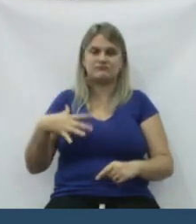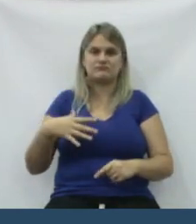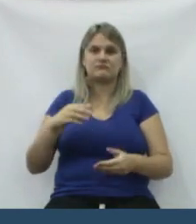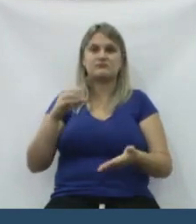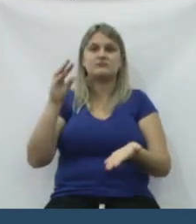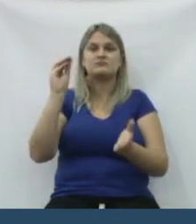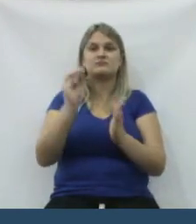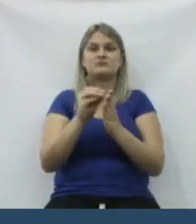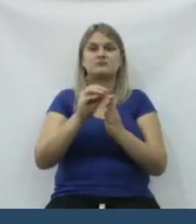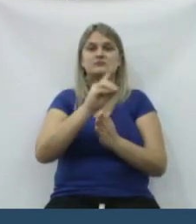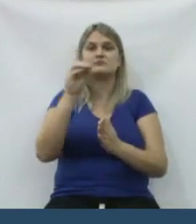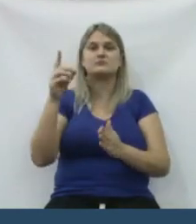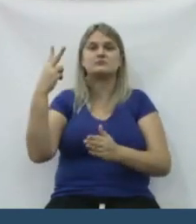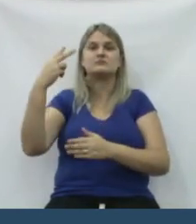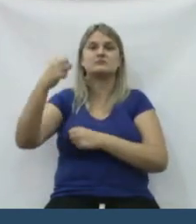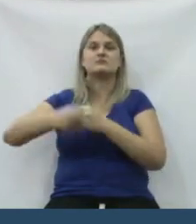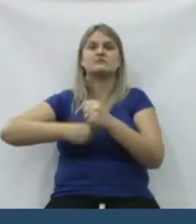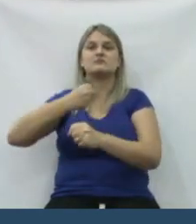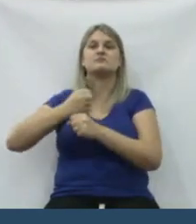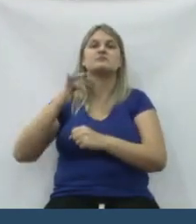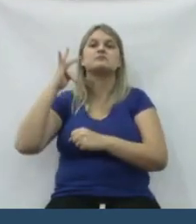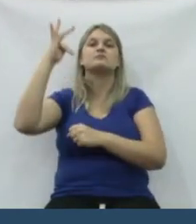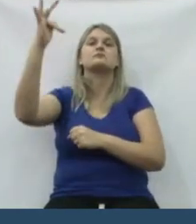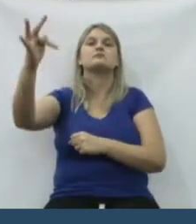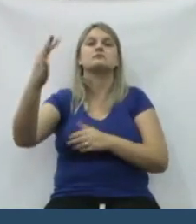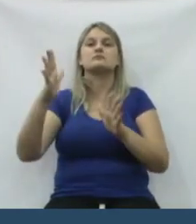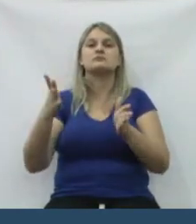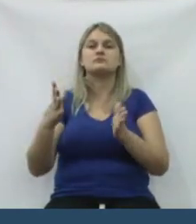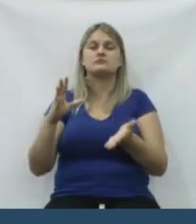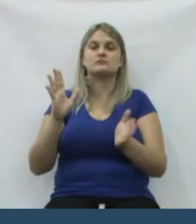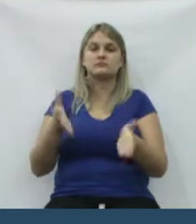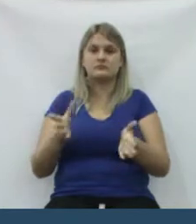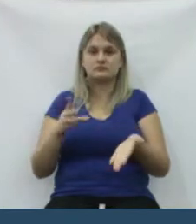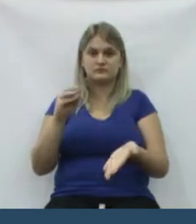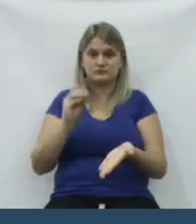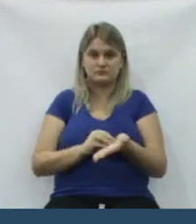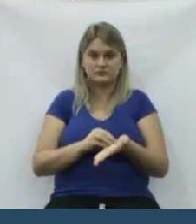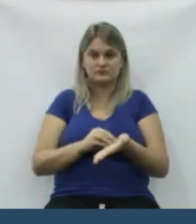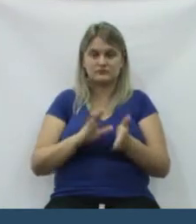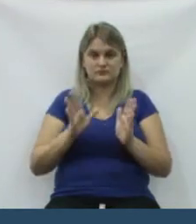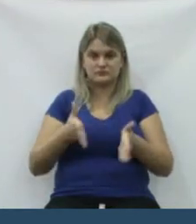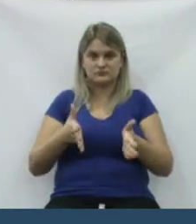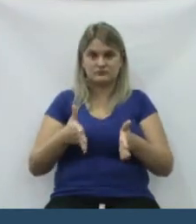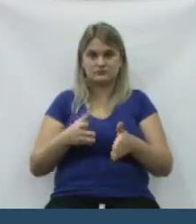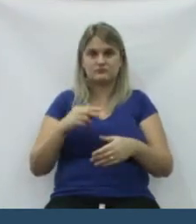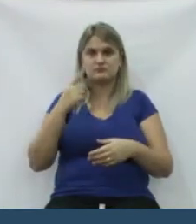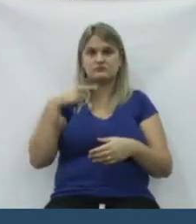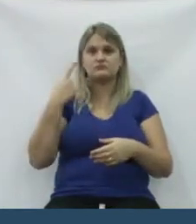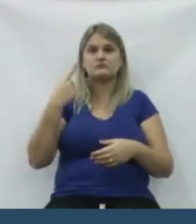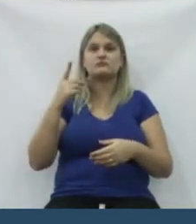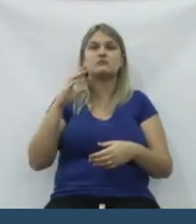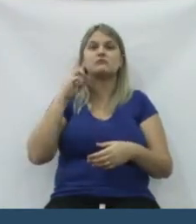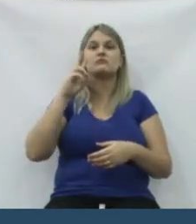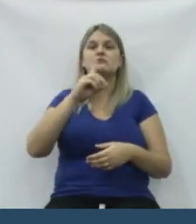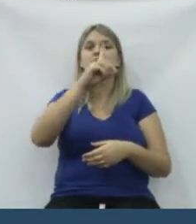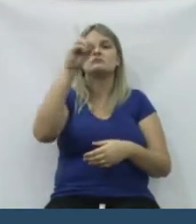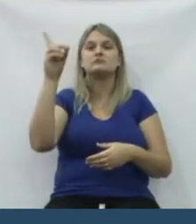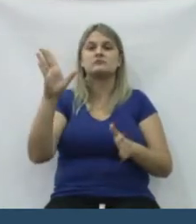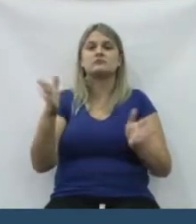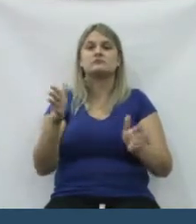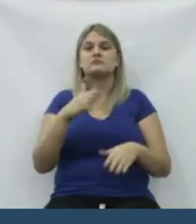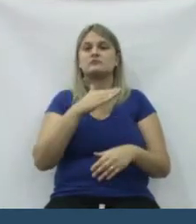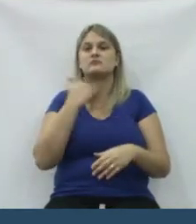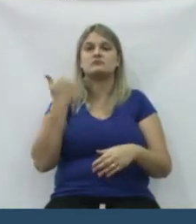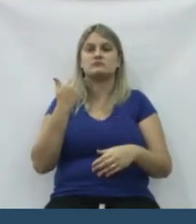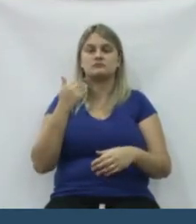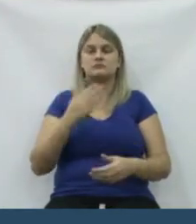agendar, é para dois anos. Muitos agendam hoje para novembro, quando chegar